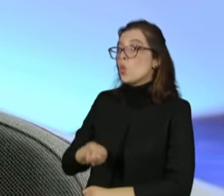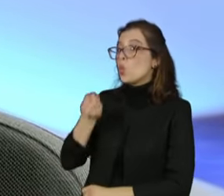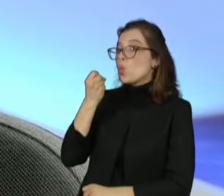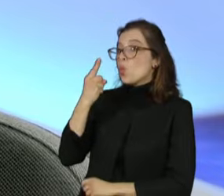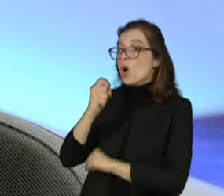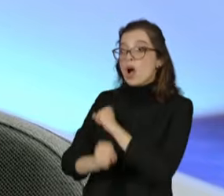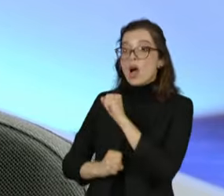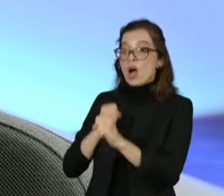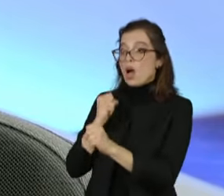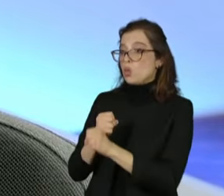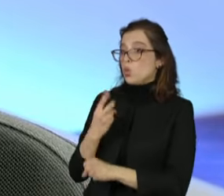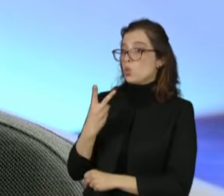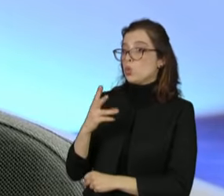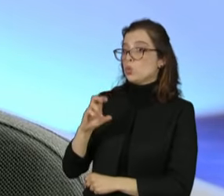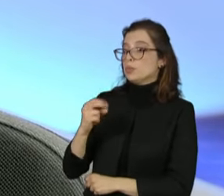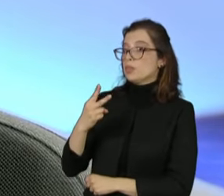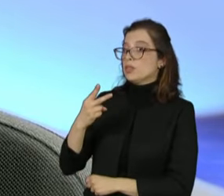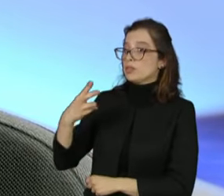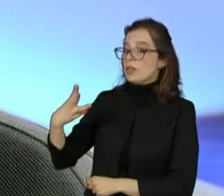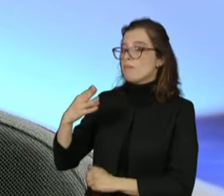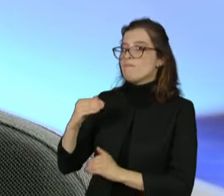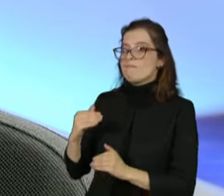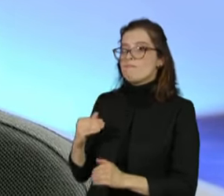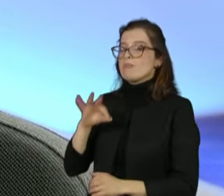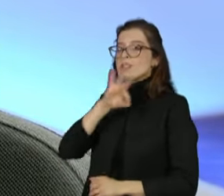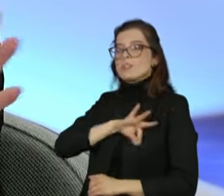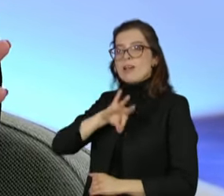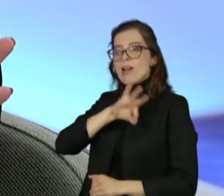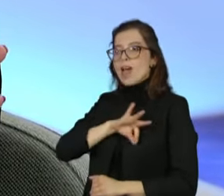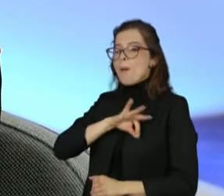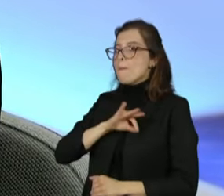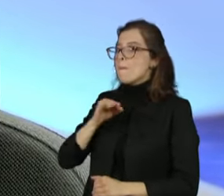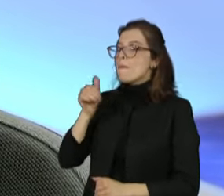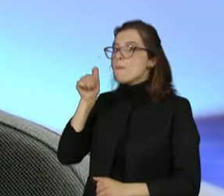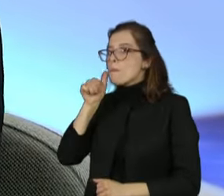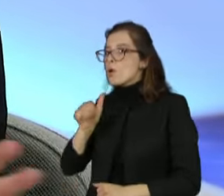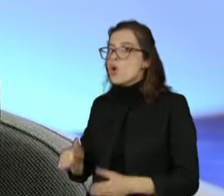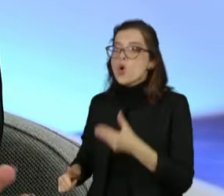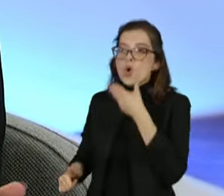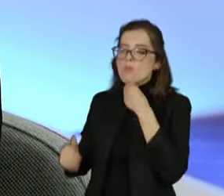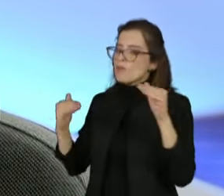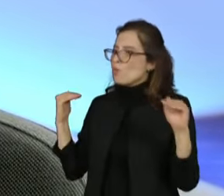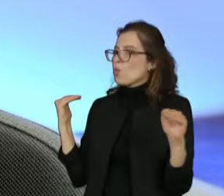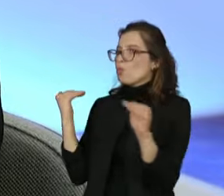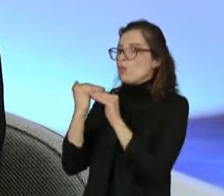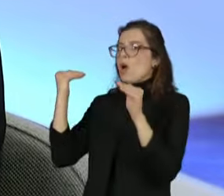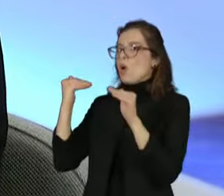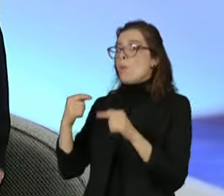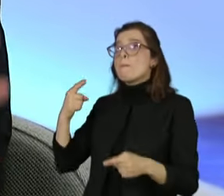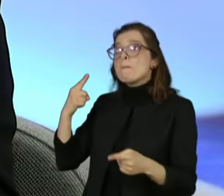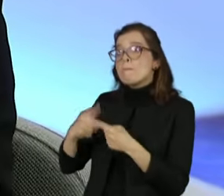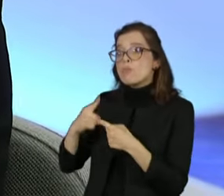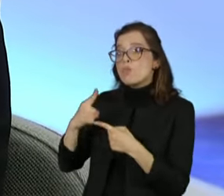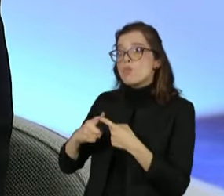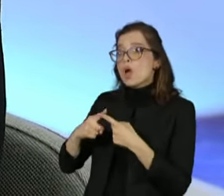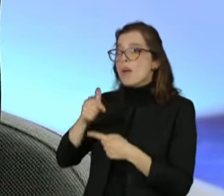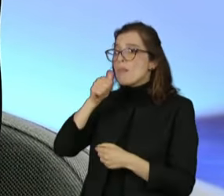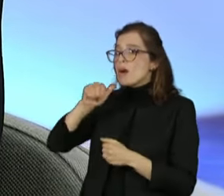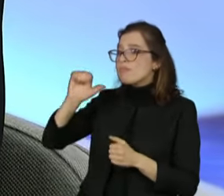aprovação do projeto que iguale o salário entre homens e mulheres. Essa é a maior violência que a mulher brasileira pode sofrer